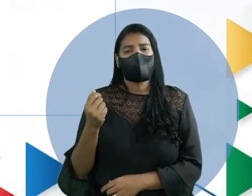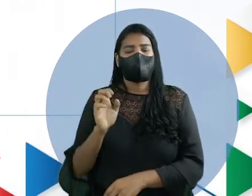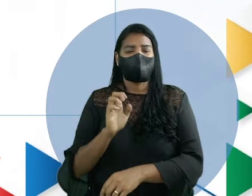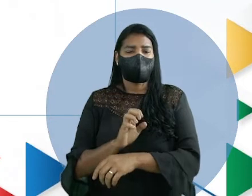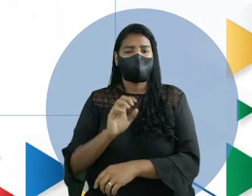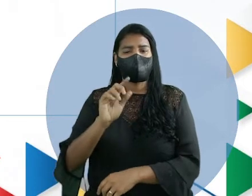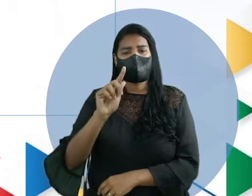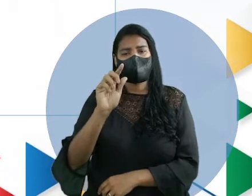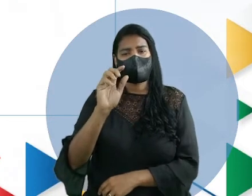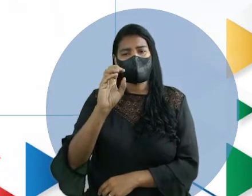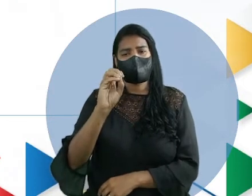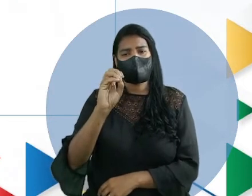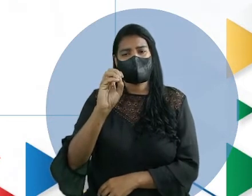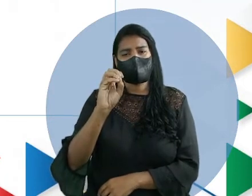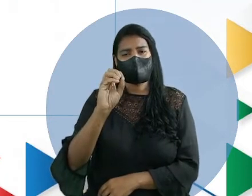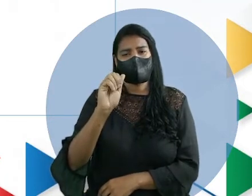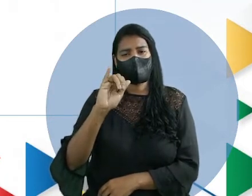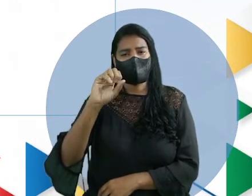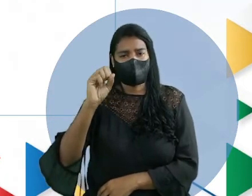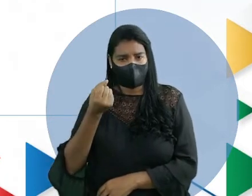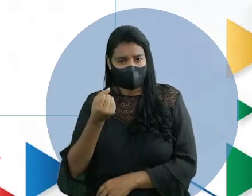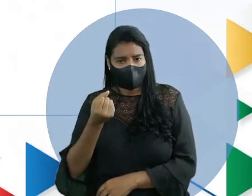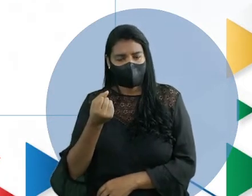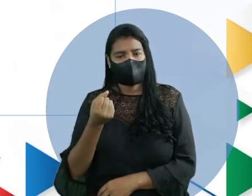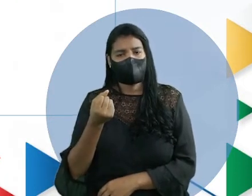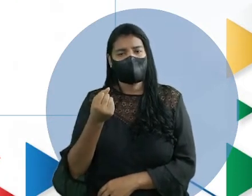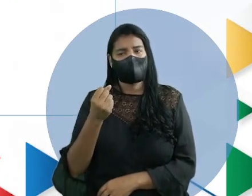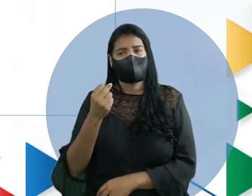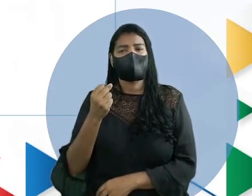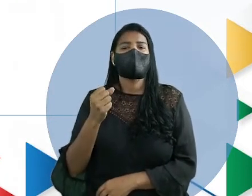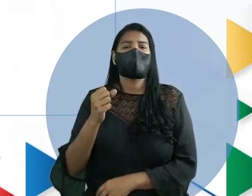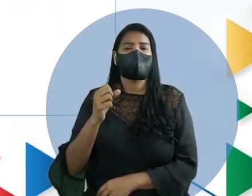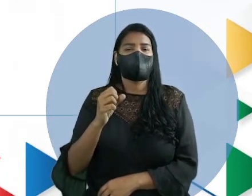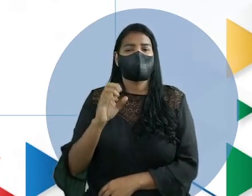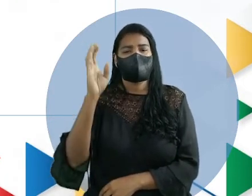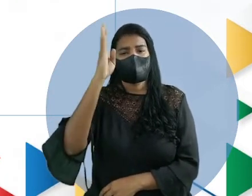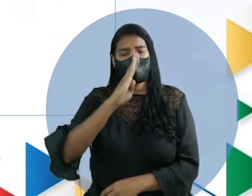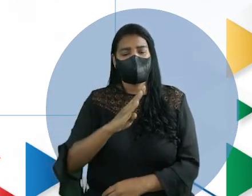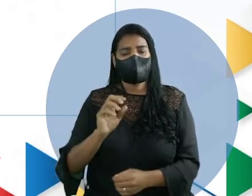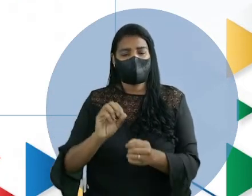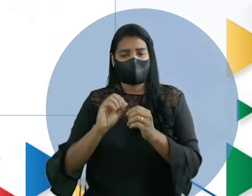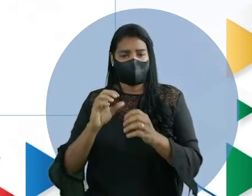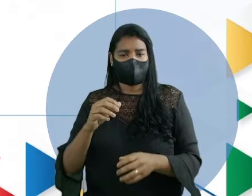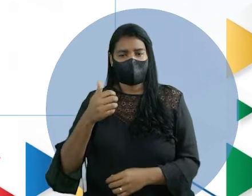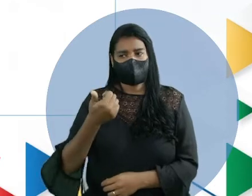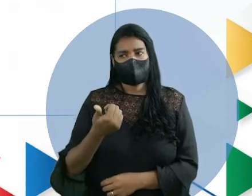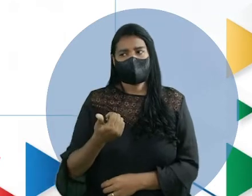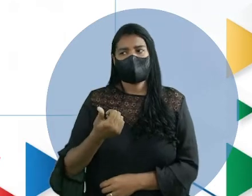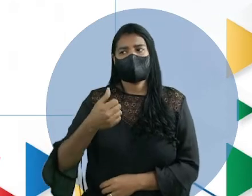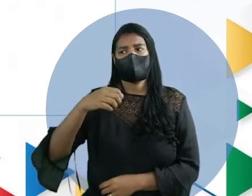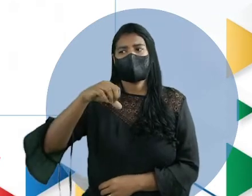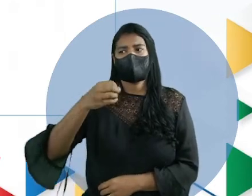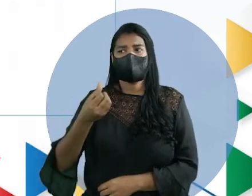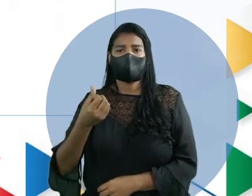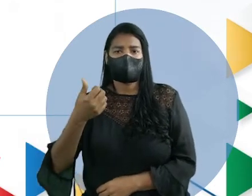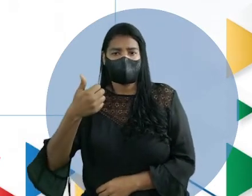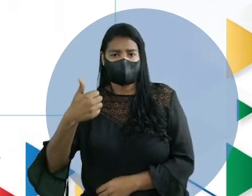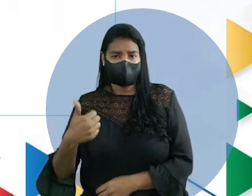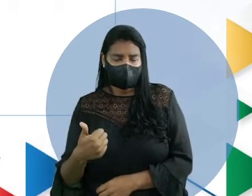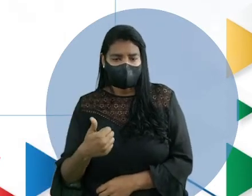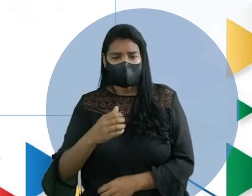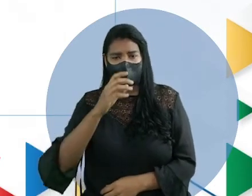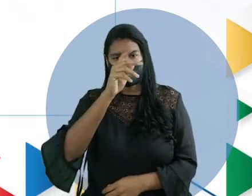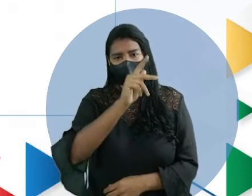Goiás, no centro-oeste do Brasil. Foi criada em 1961, pelo presidente da